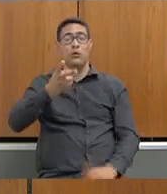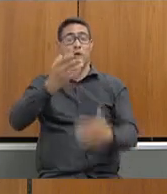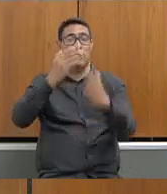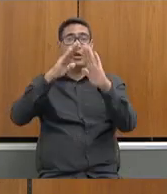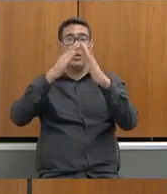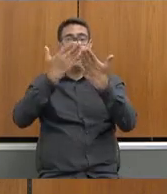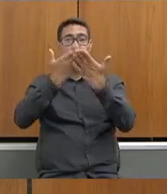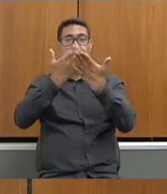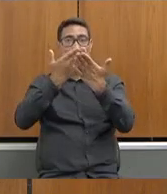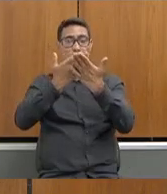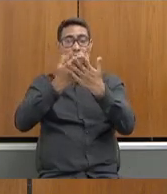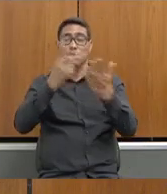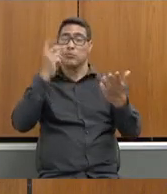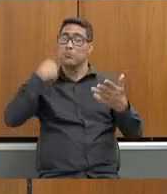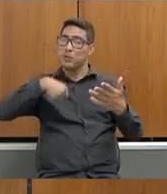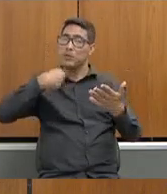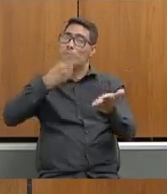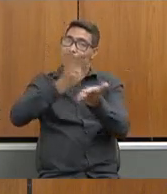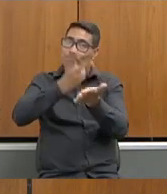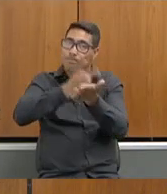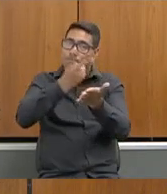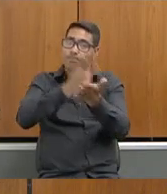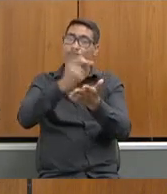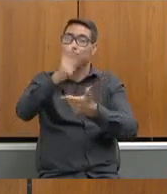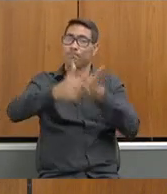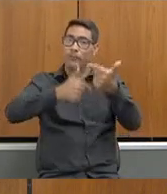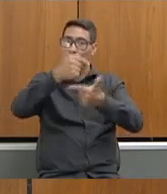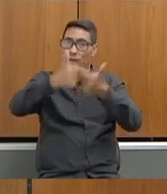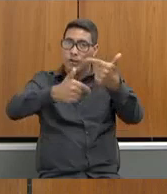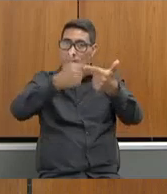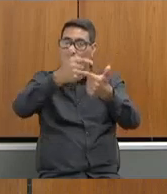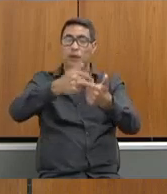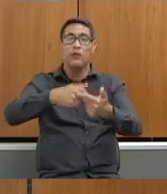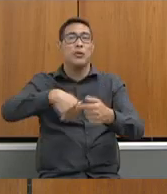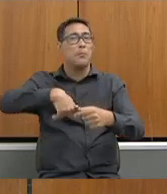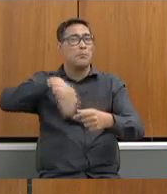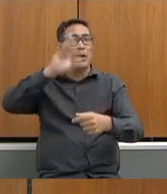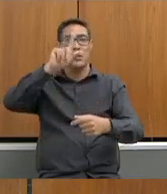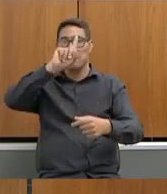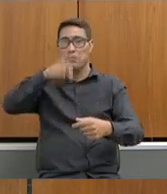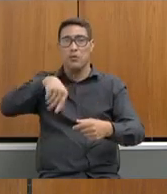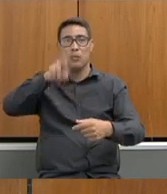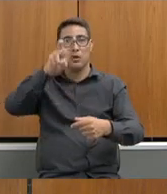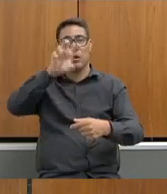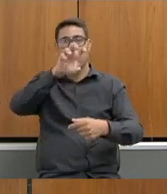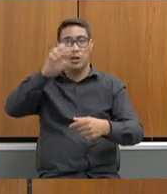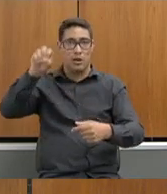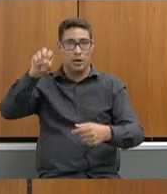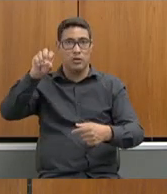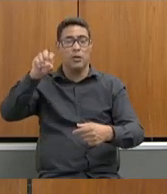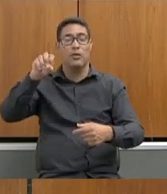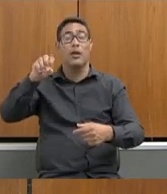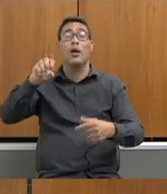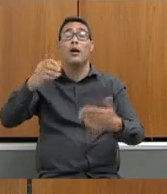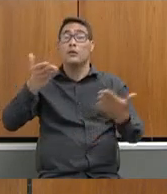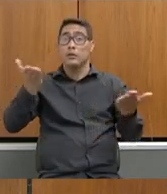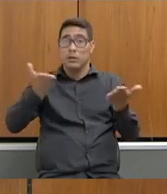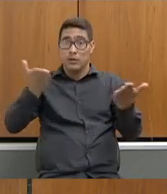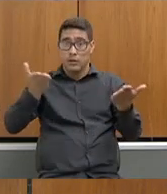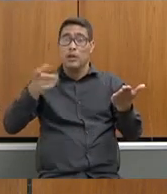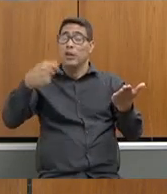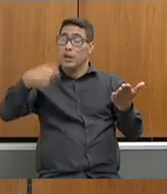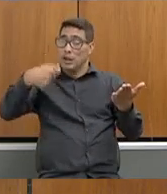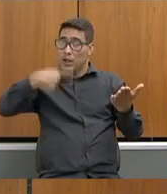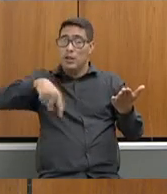Dá continuidade a nosso trabalho. Já foram mais de mil, mil e quinhentas, vamos enfrentar isso com muita